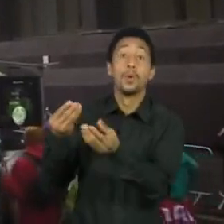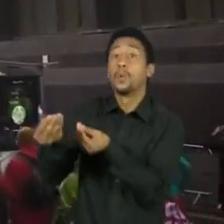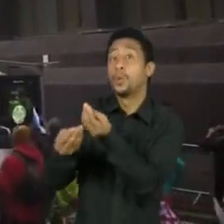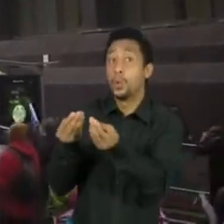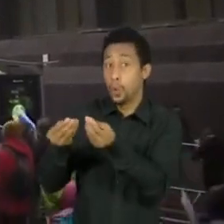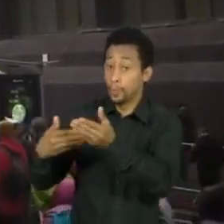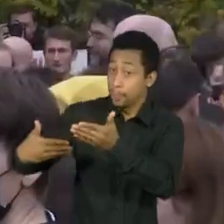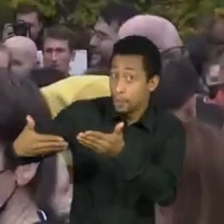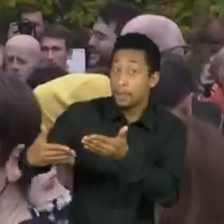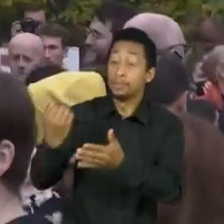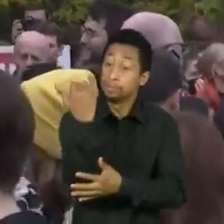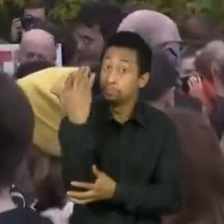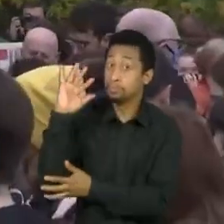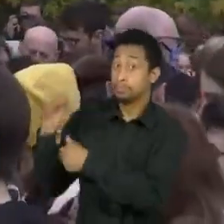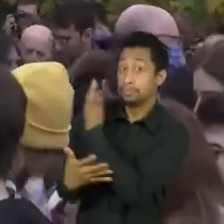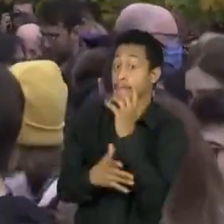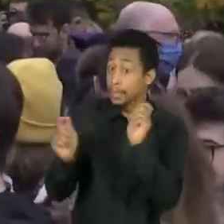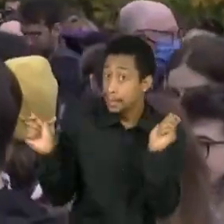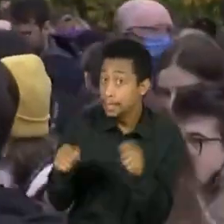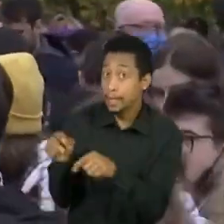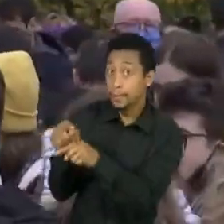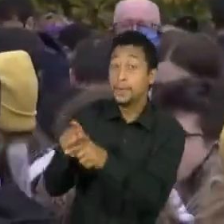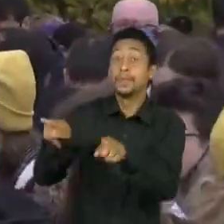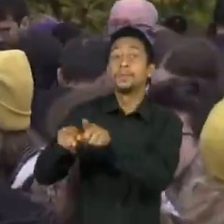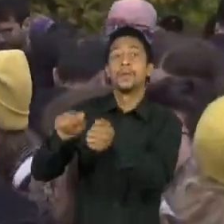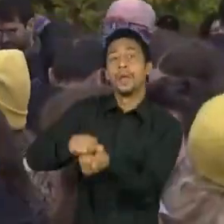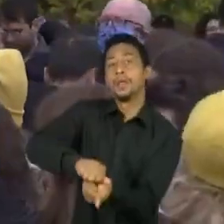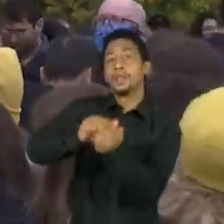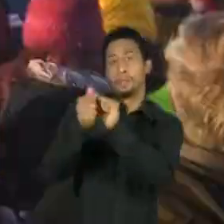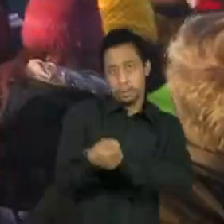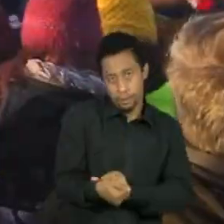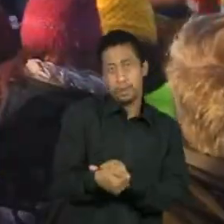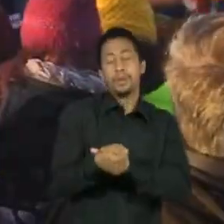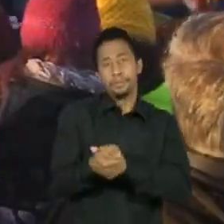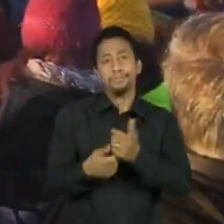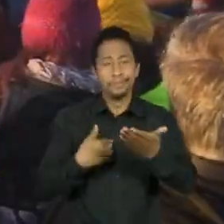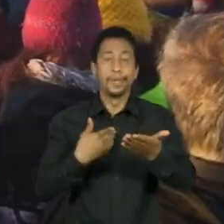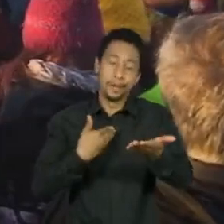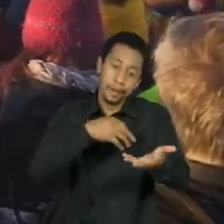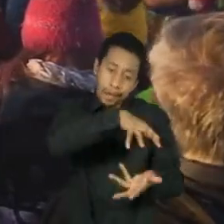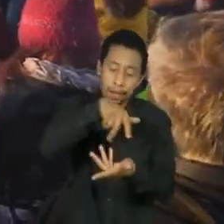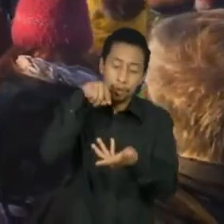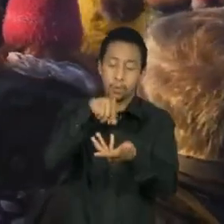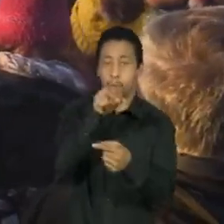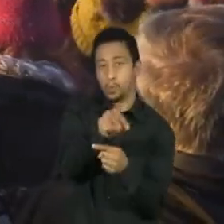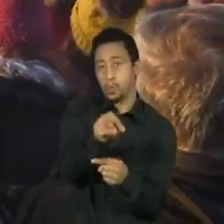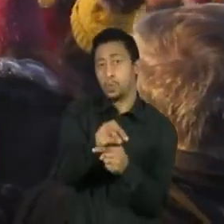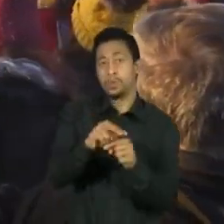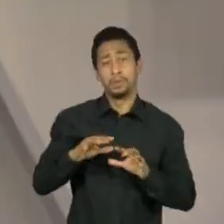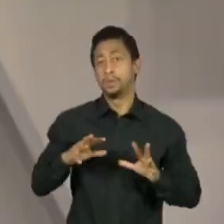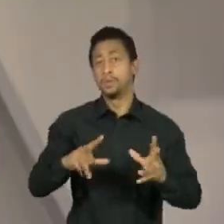convivência com a natureza e de adaptação aos limites de exploração do planeta Terra como um todo.